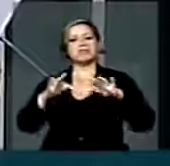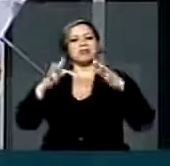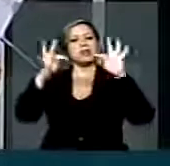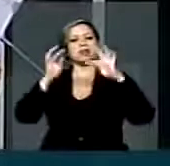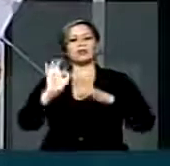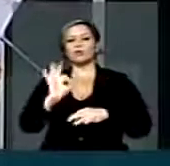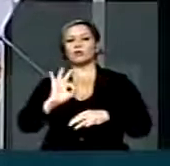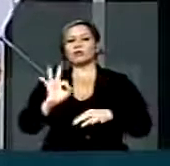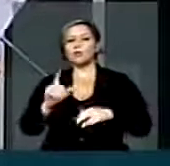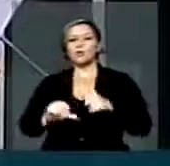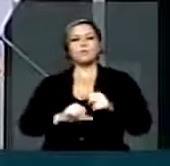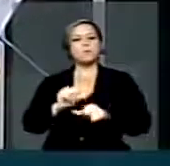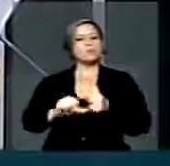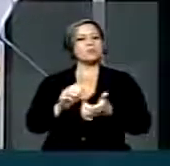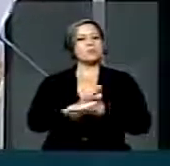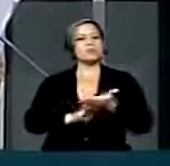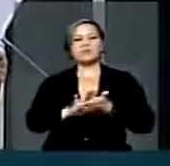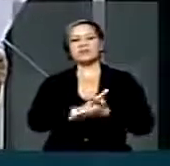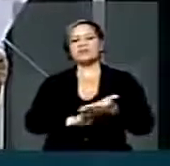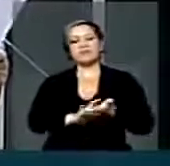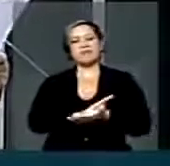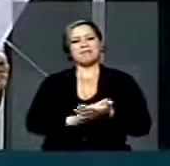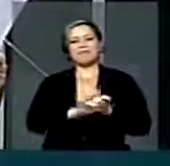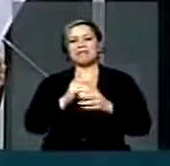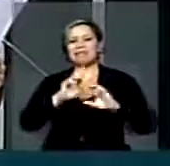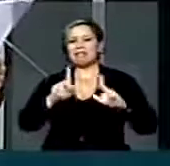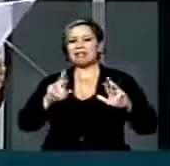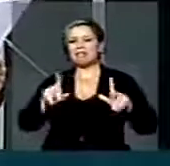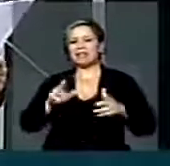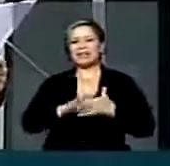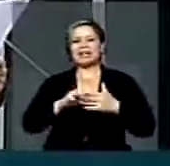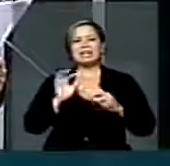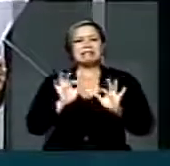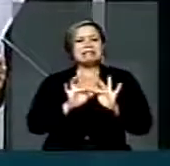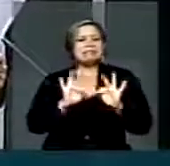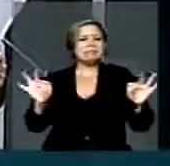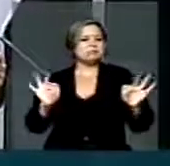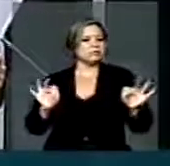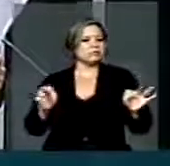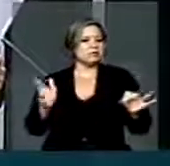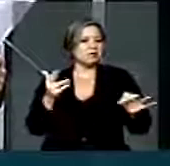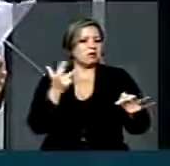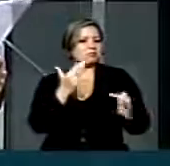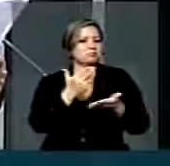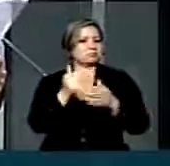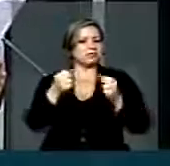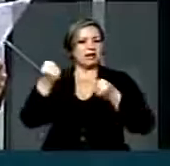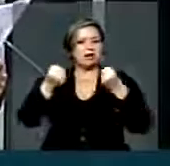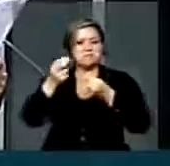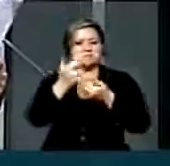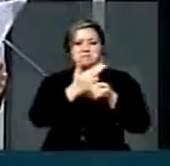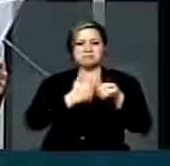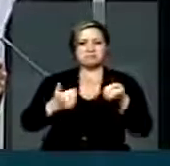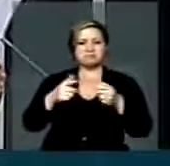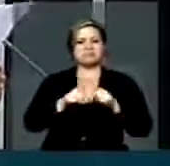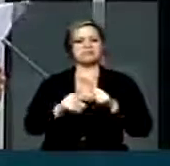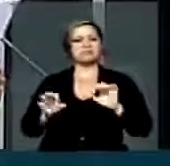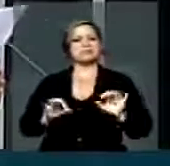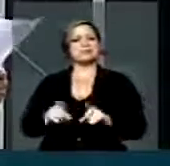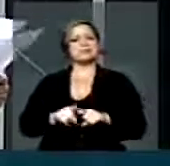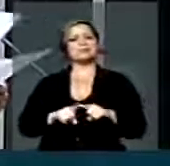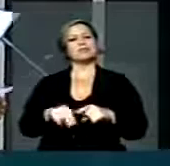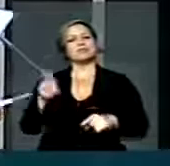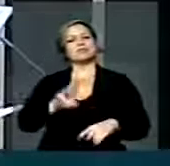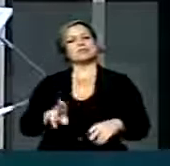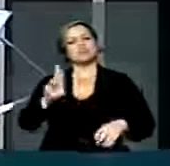suficiente para justificar a diferenciação do modelo. A questão do ano modelo também interfere no mercado de veículos